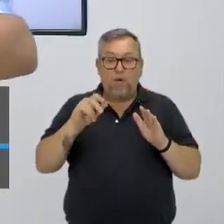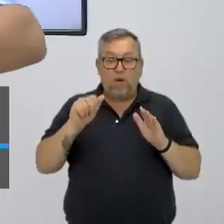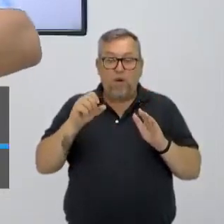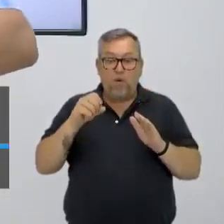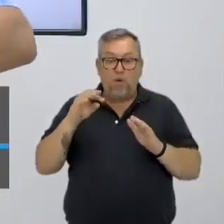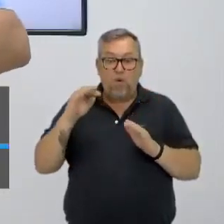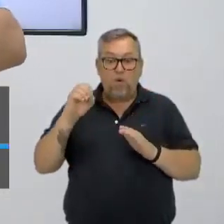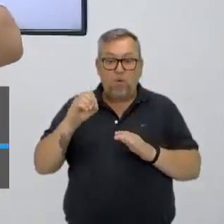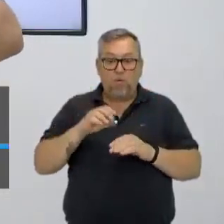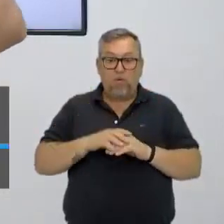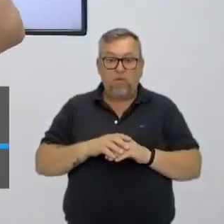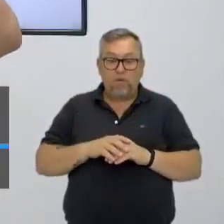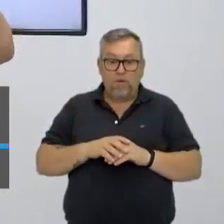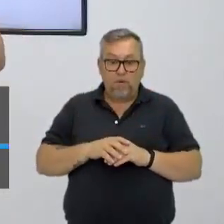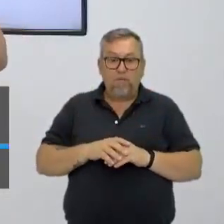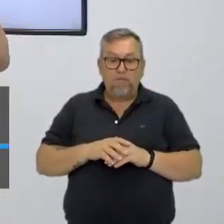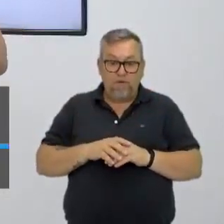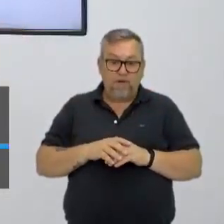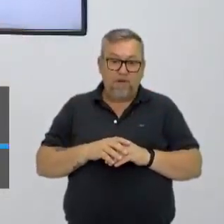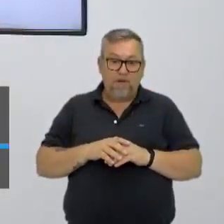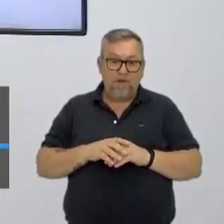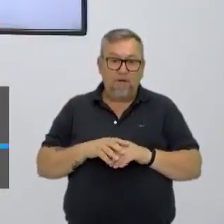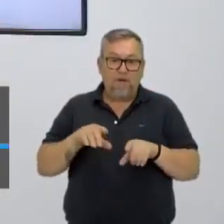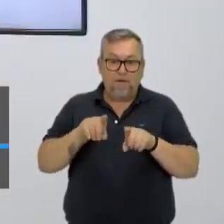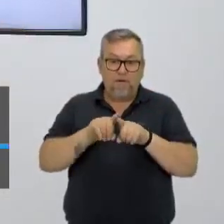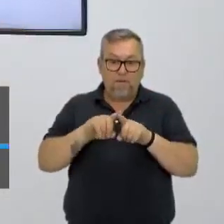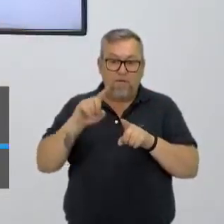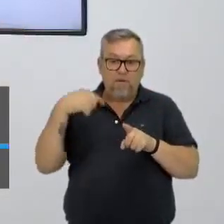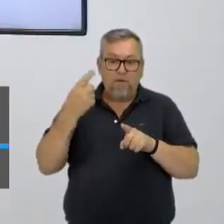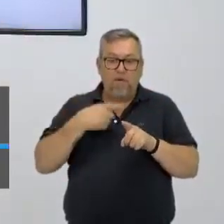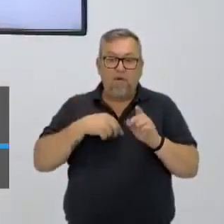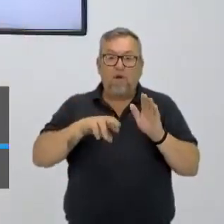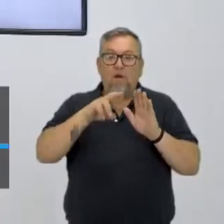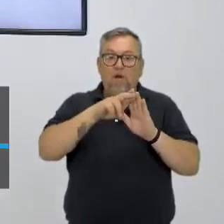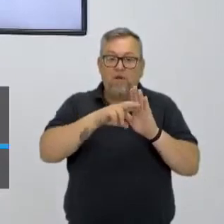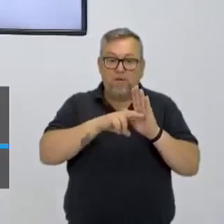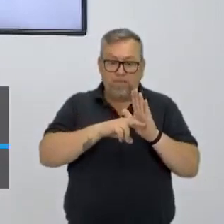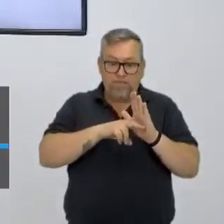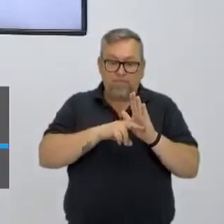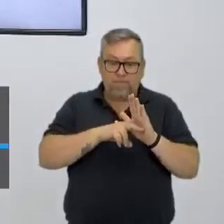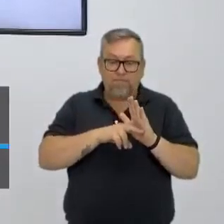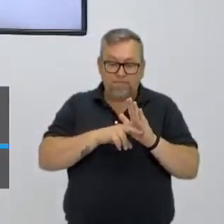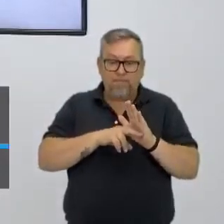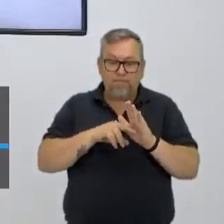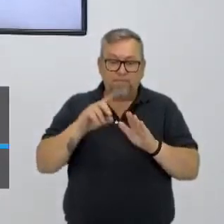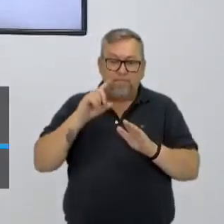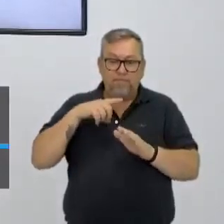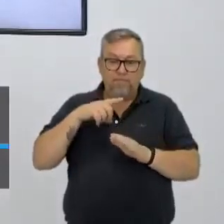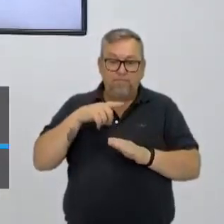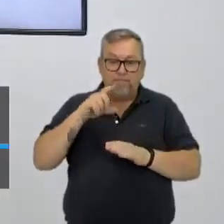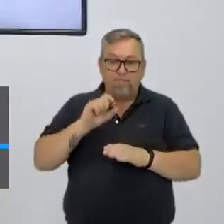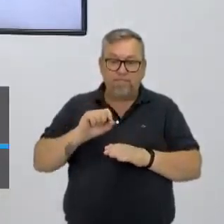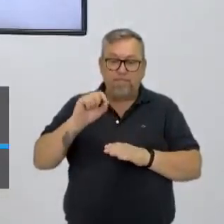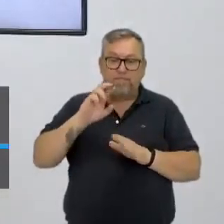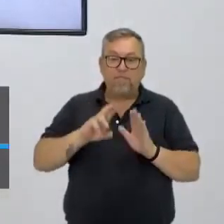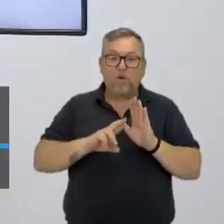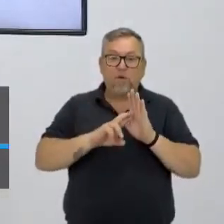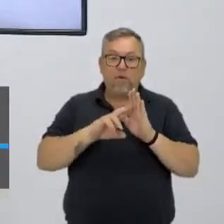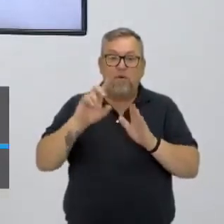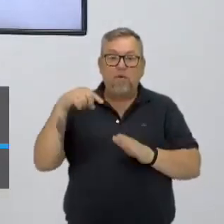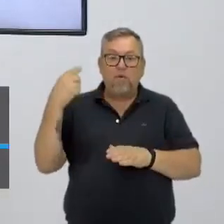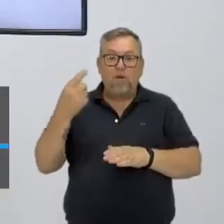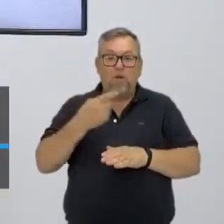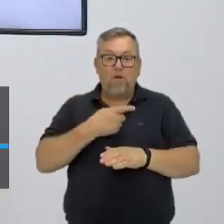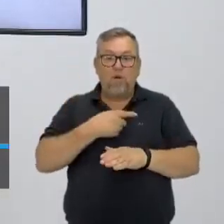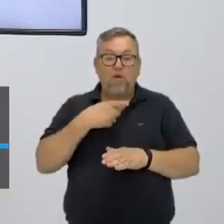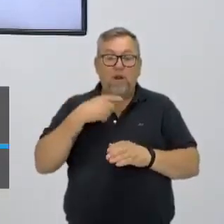para, enfim, para a gente regular esses gases de efeito estufa, que aparecem lá, representado para a gente aí